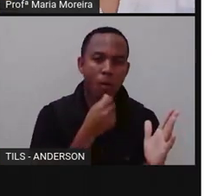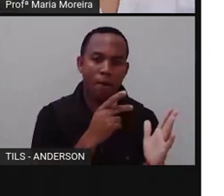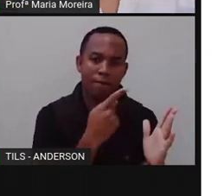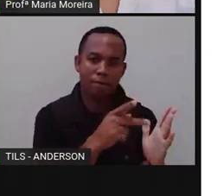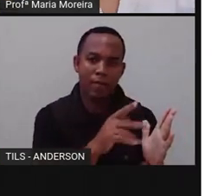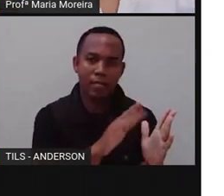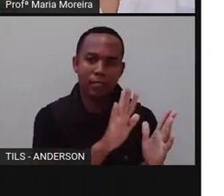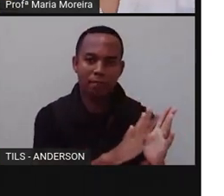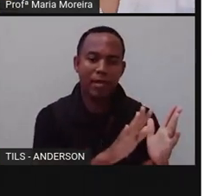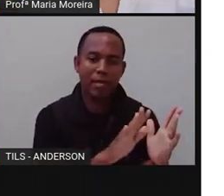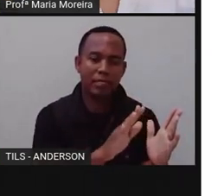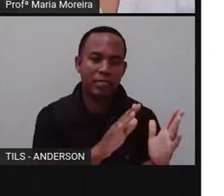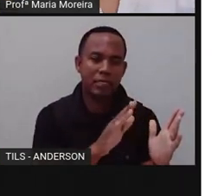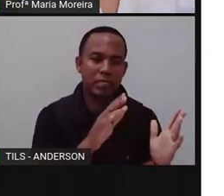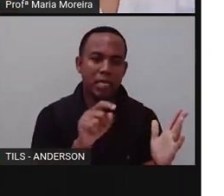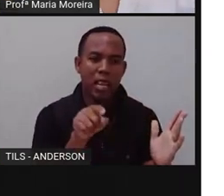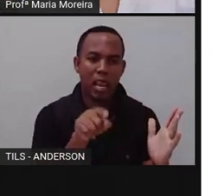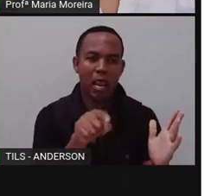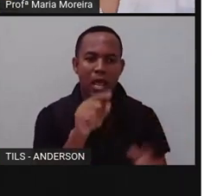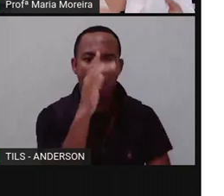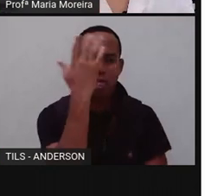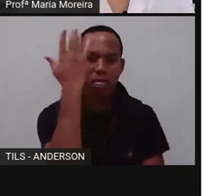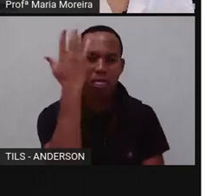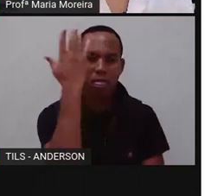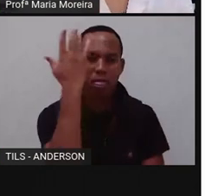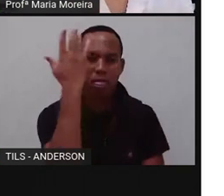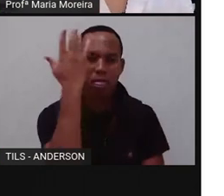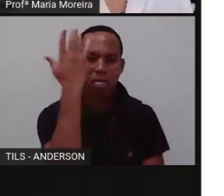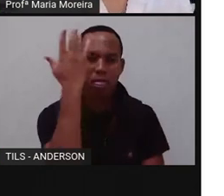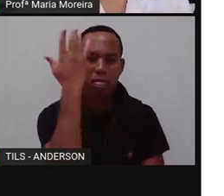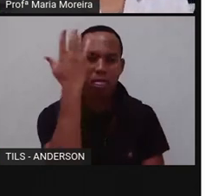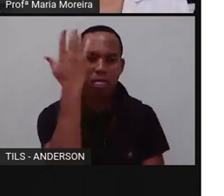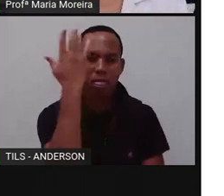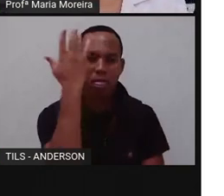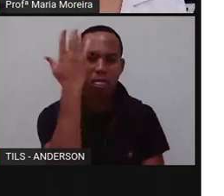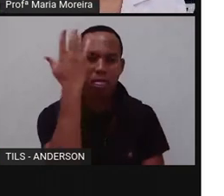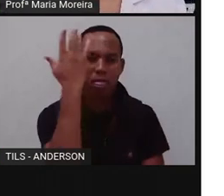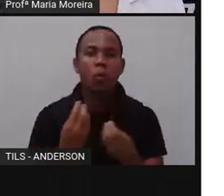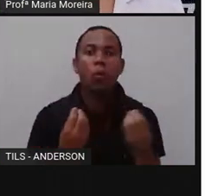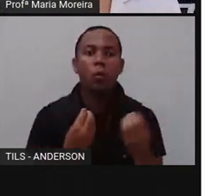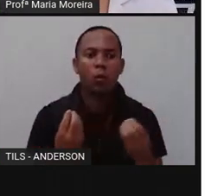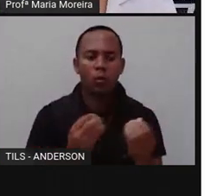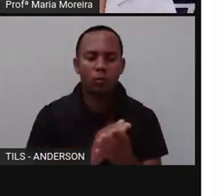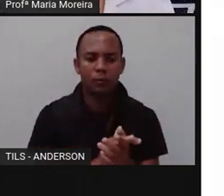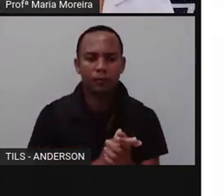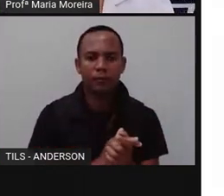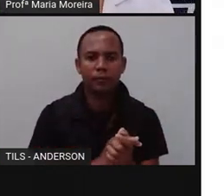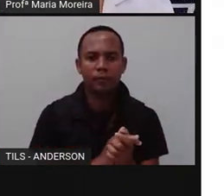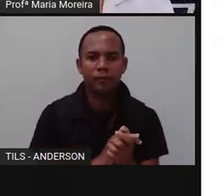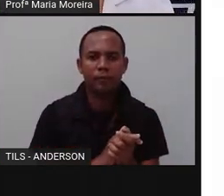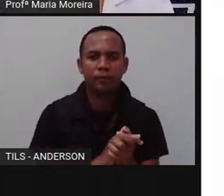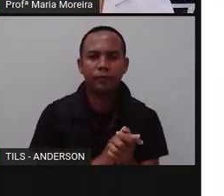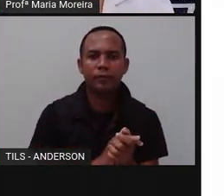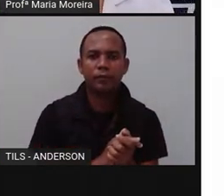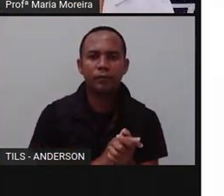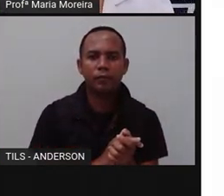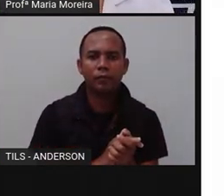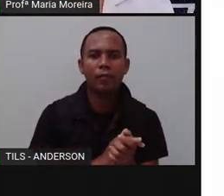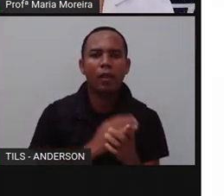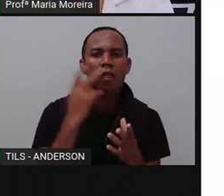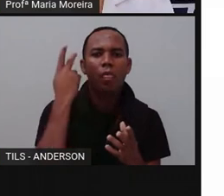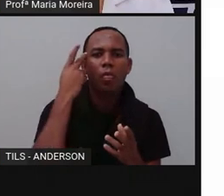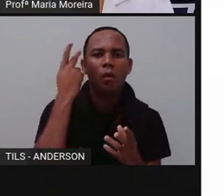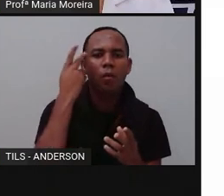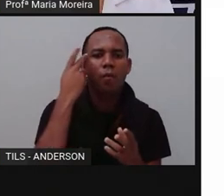imaginarem essa diferença entre um habitat natural e um habitat artificial. O artificial, se o natural é aquele que não